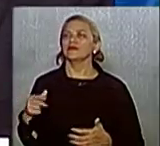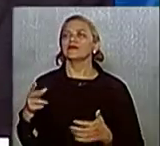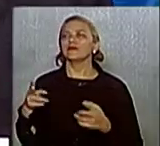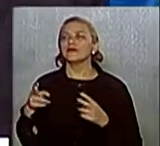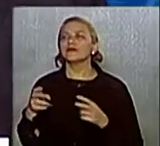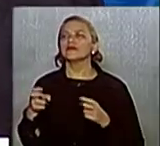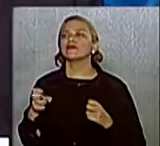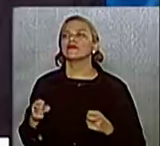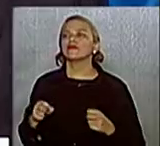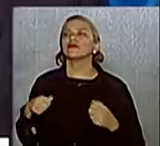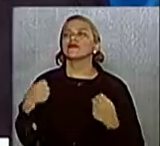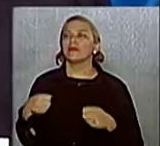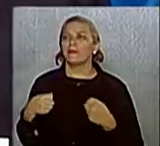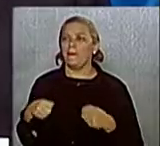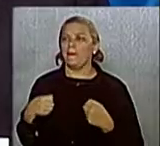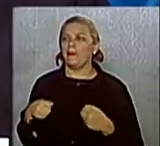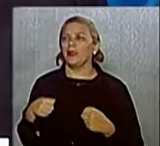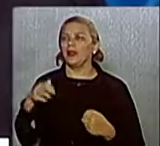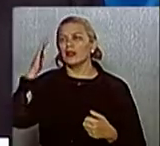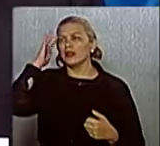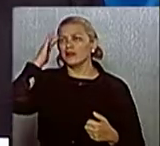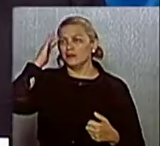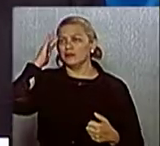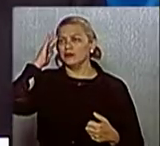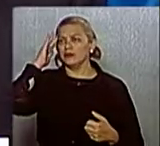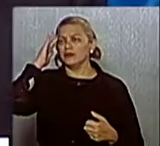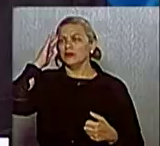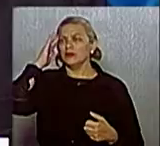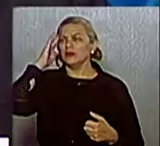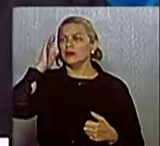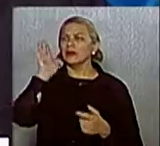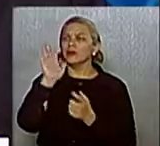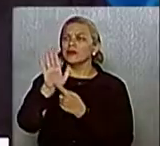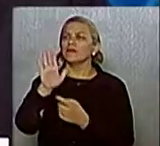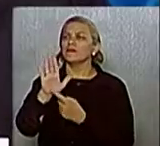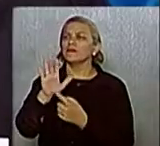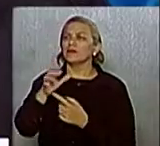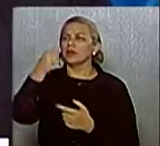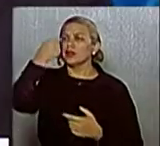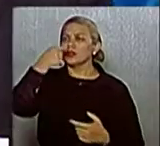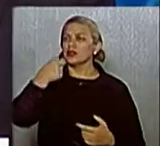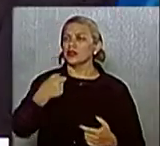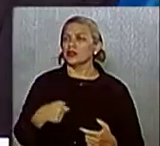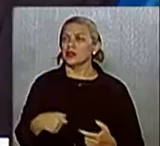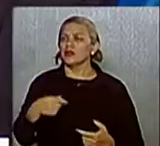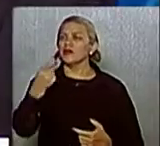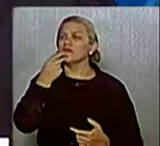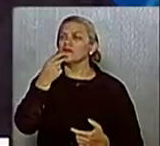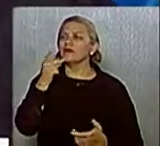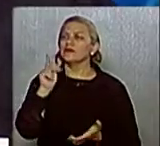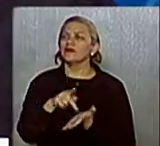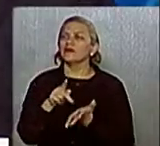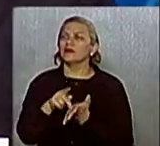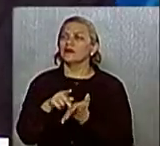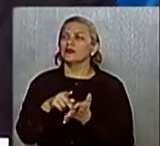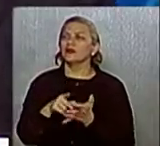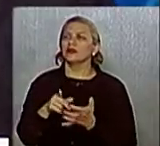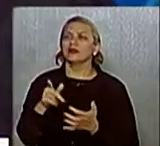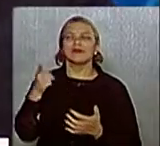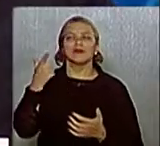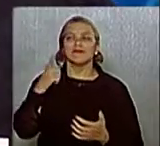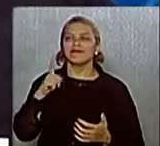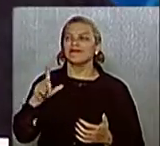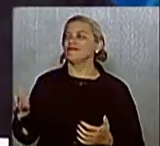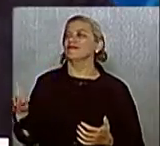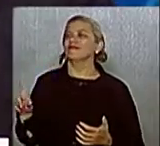Gente, nós precisamos ter uma relação séria com o eleitor. Nós não podemos faltar com a verdade. Isso não aconteceu. A